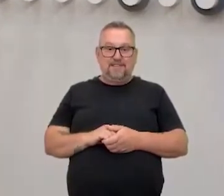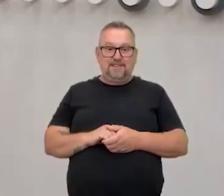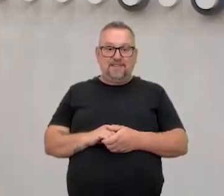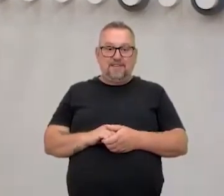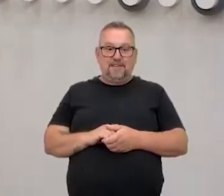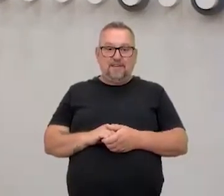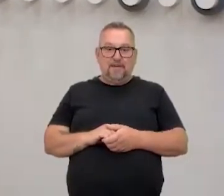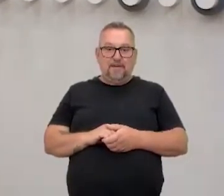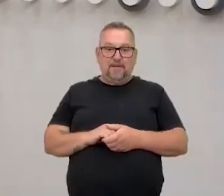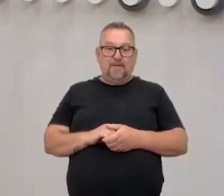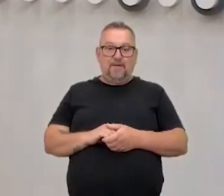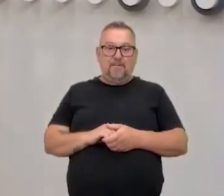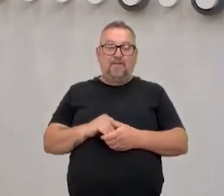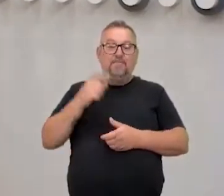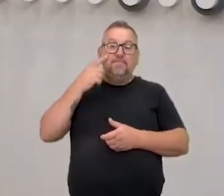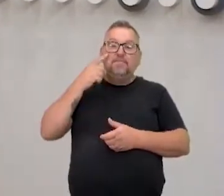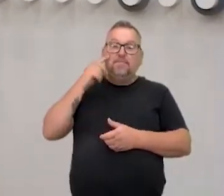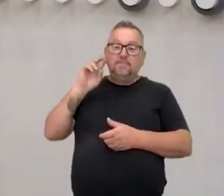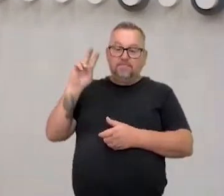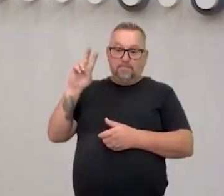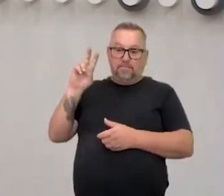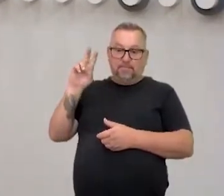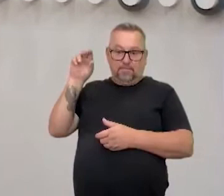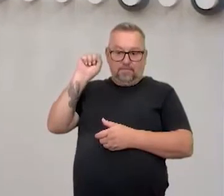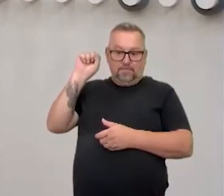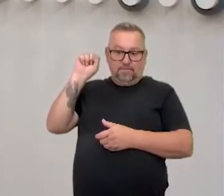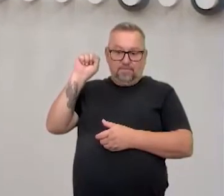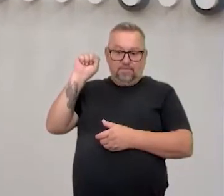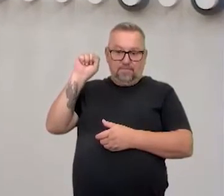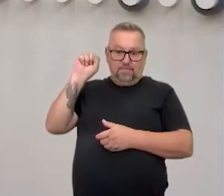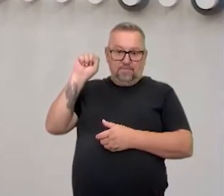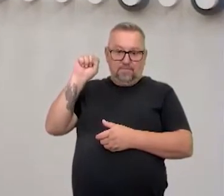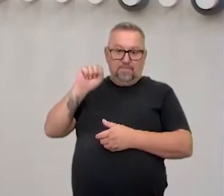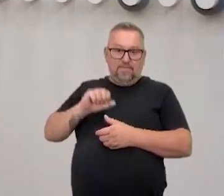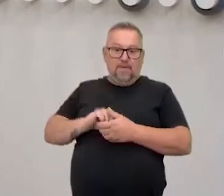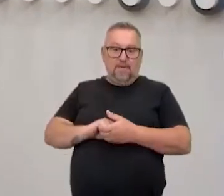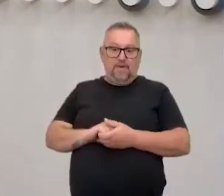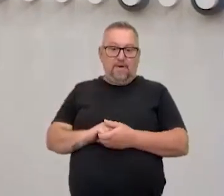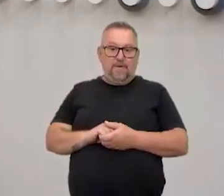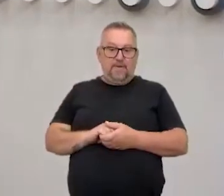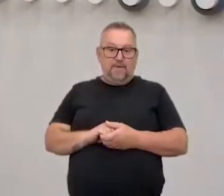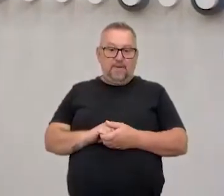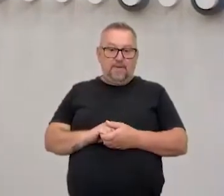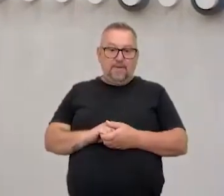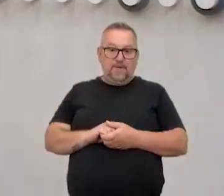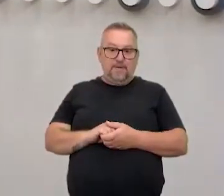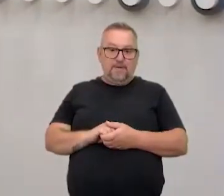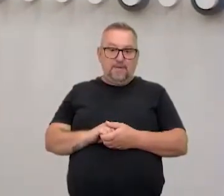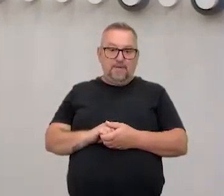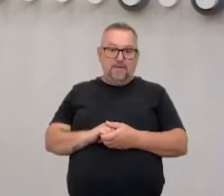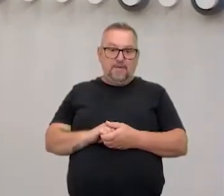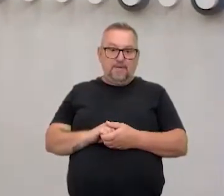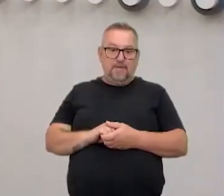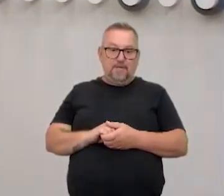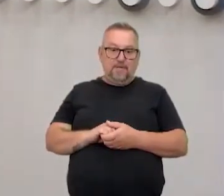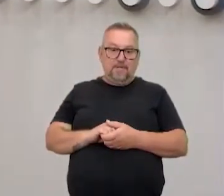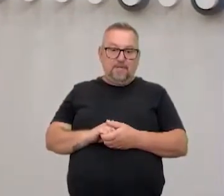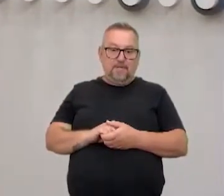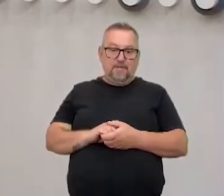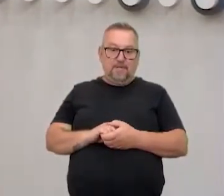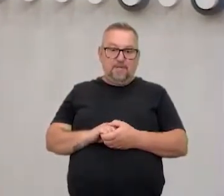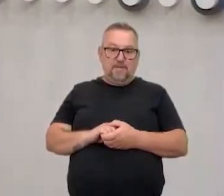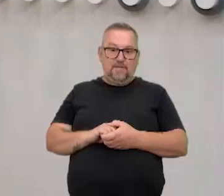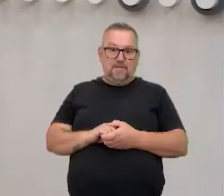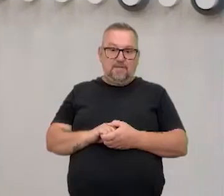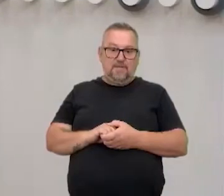Tá, vai. Pode, vou. Tá bom assim? Dá pra ouvir, Lê? Tá bom, tá bom, tá bom. Então, aí você vai chutar com